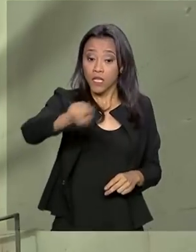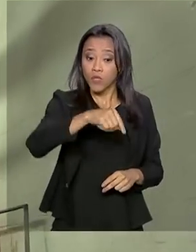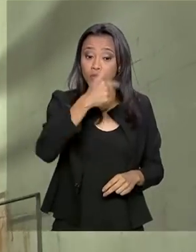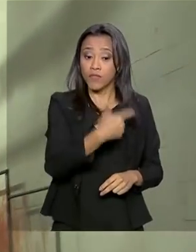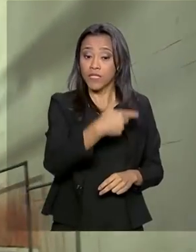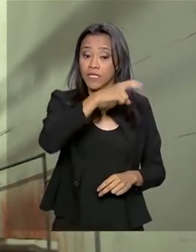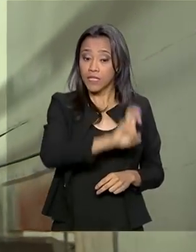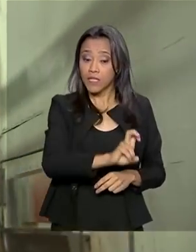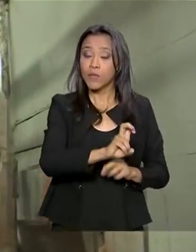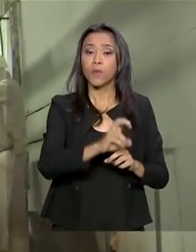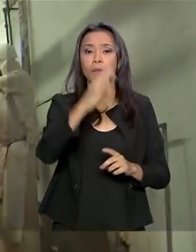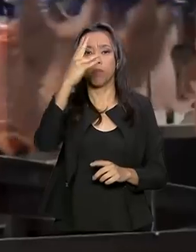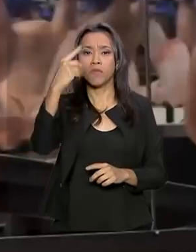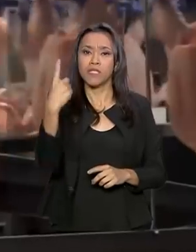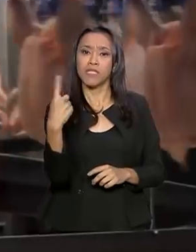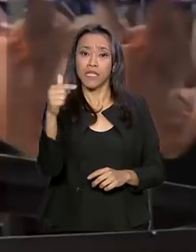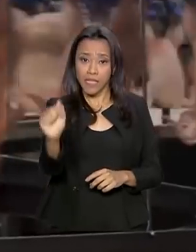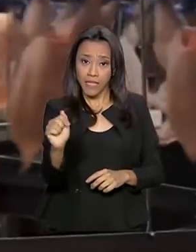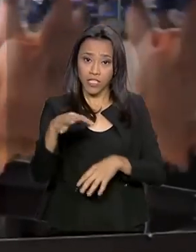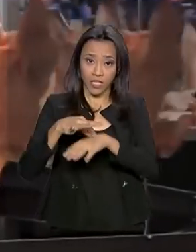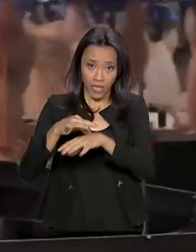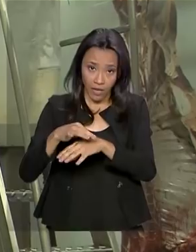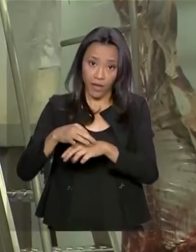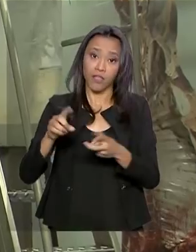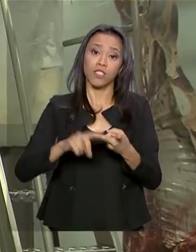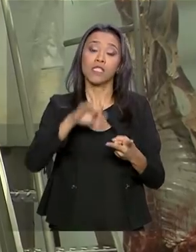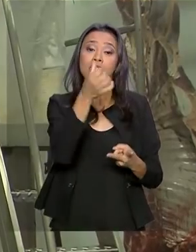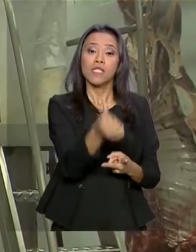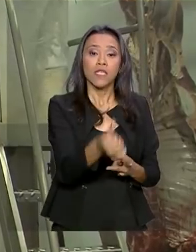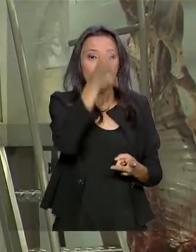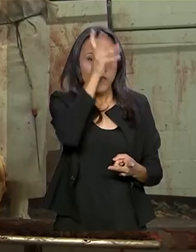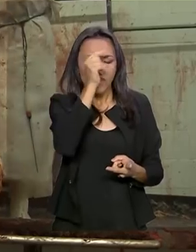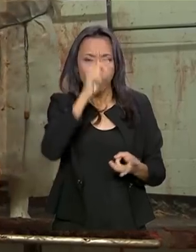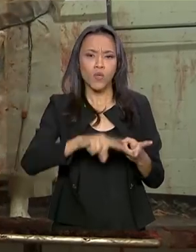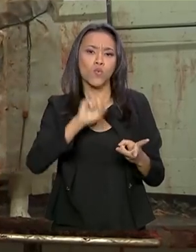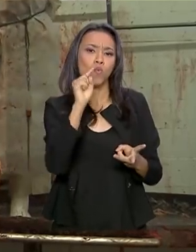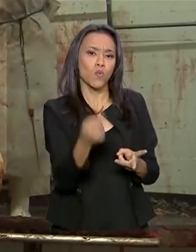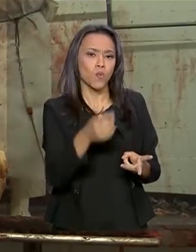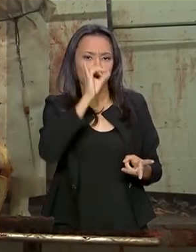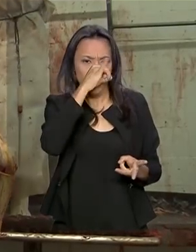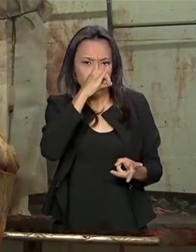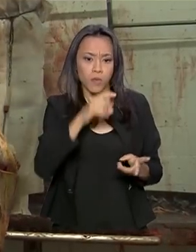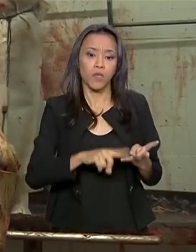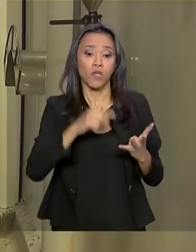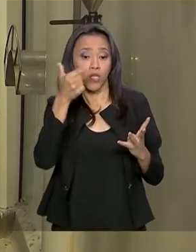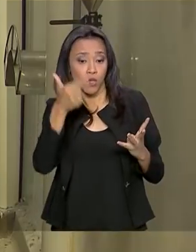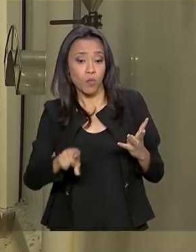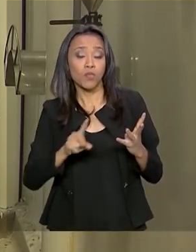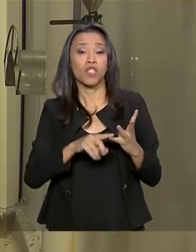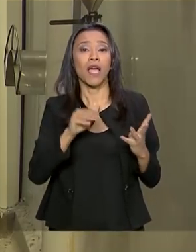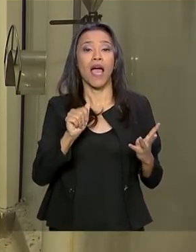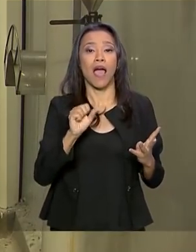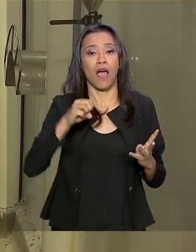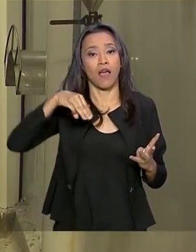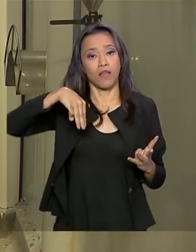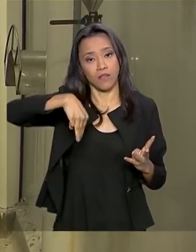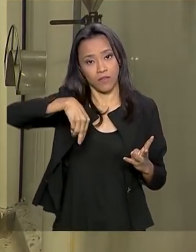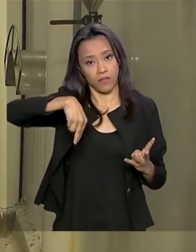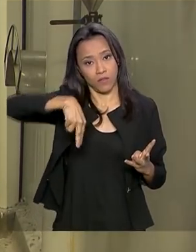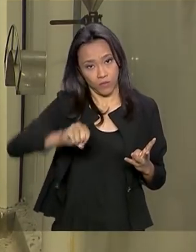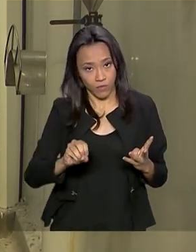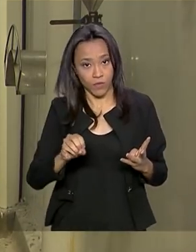são de carne bovina, 6 de frango, 1 de carne suína e 1 de asno. Agora, o número de frigoríficos